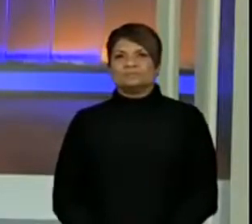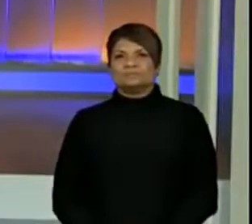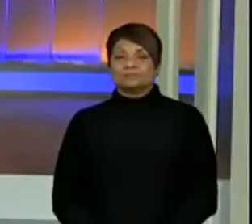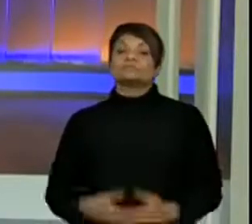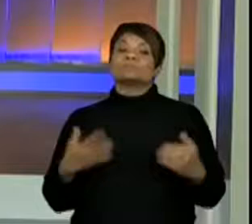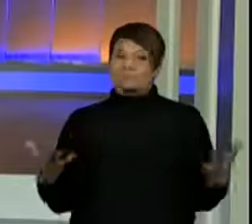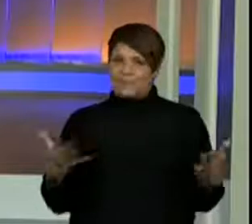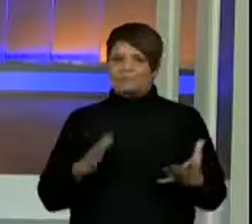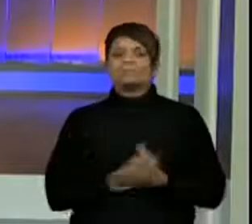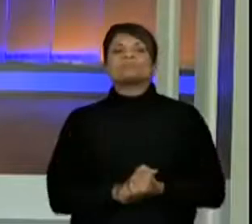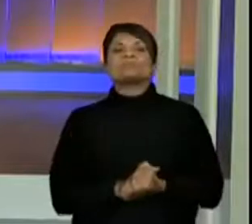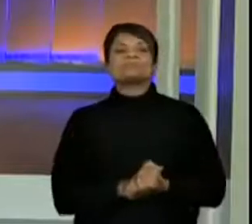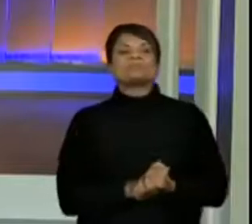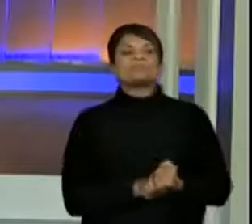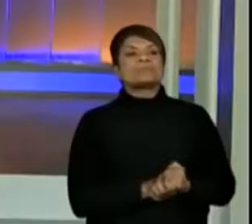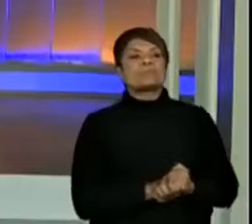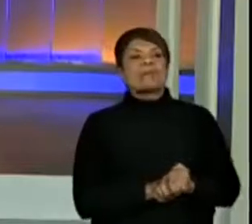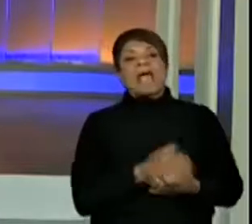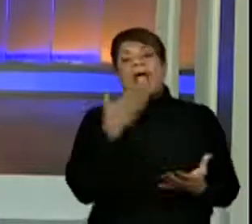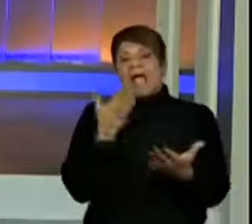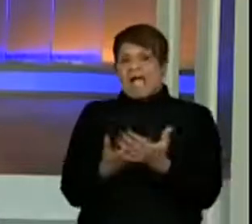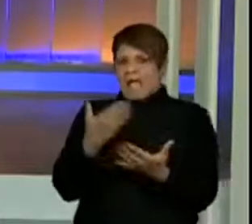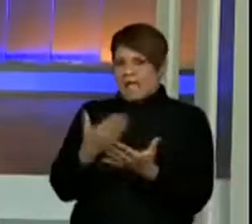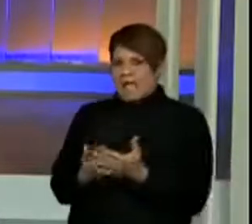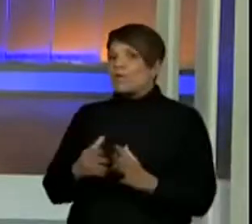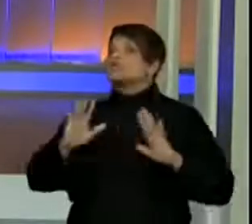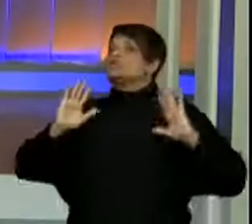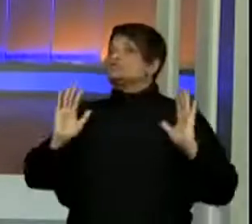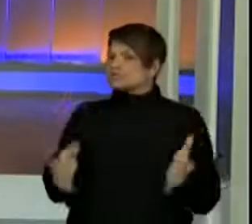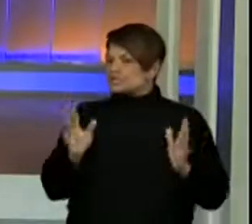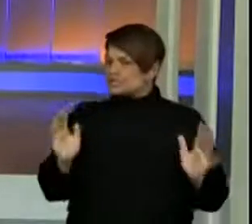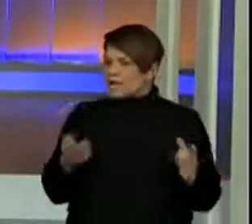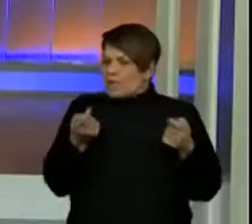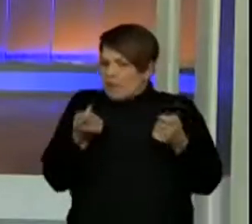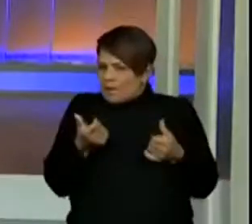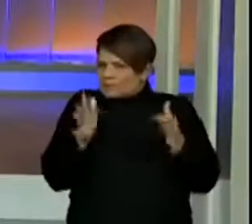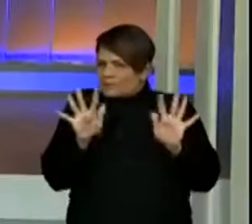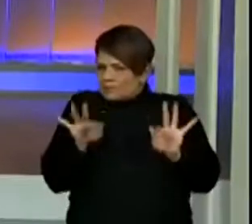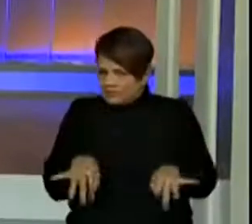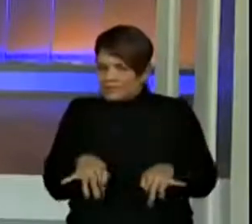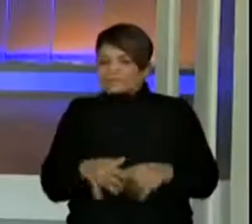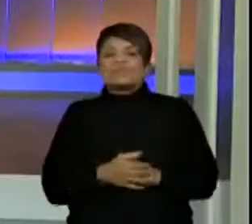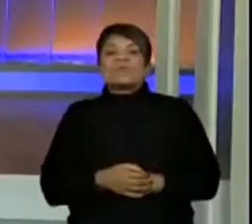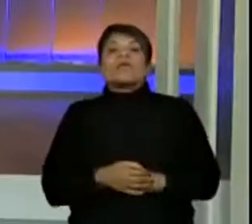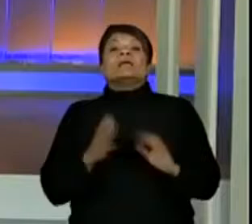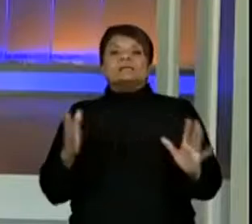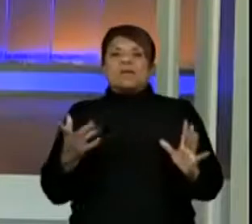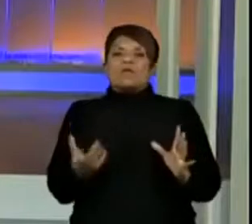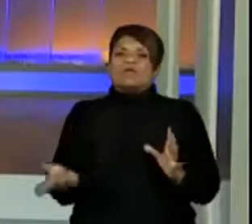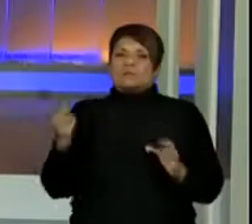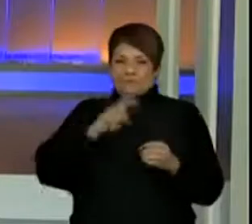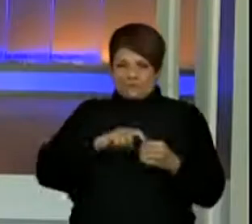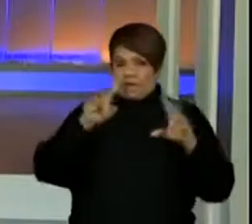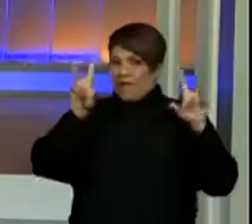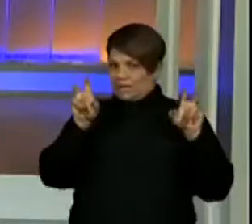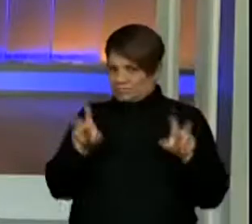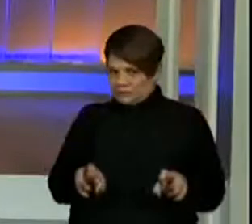Muito bem. A nossa aula já está chegando no final. Vamos retomar então?